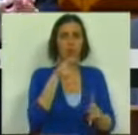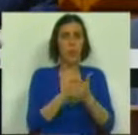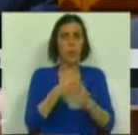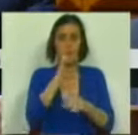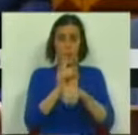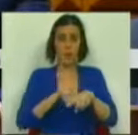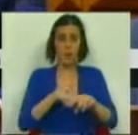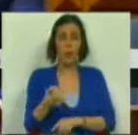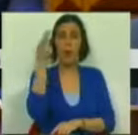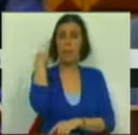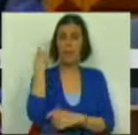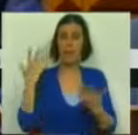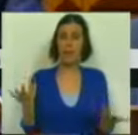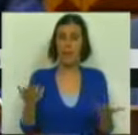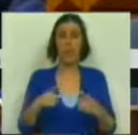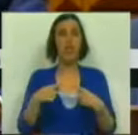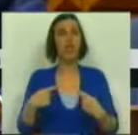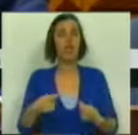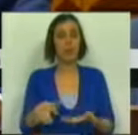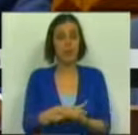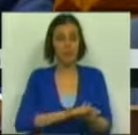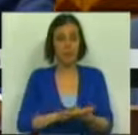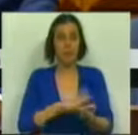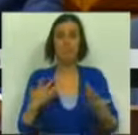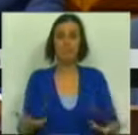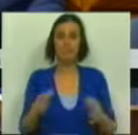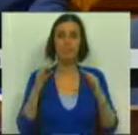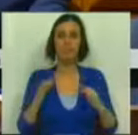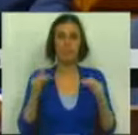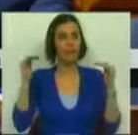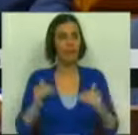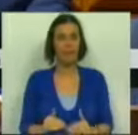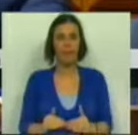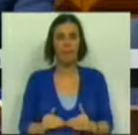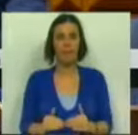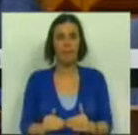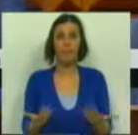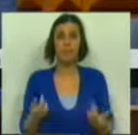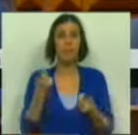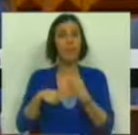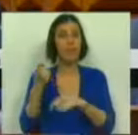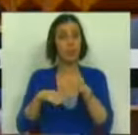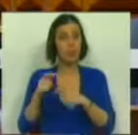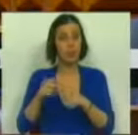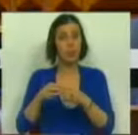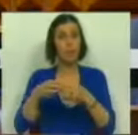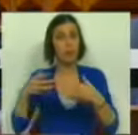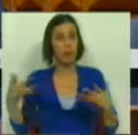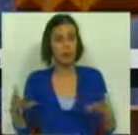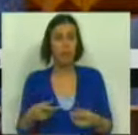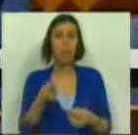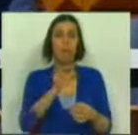no mesmo período do ano passado, e a despesa corrente primária está mesmo em queda. As exportações estão a crescer.